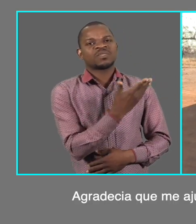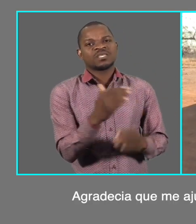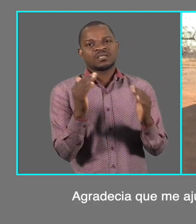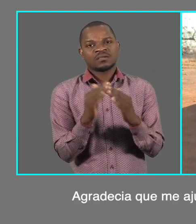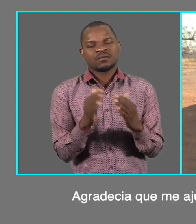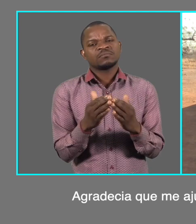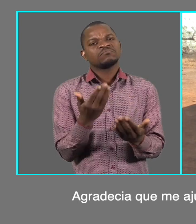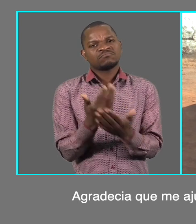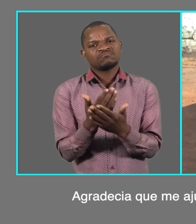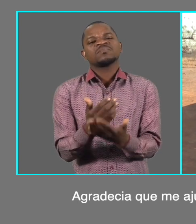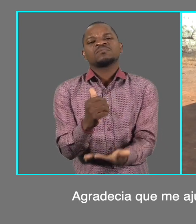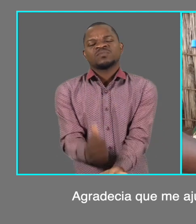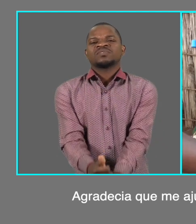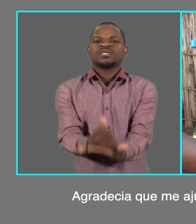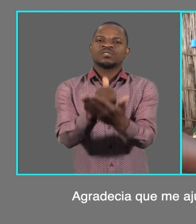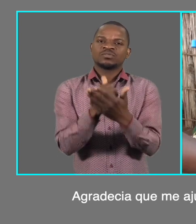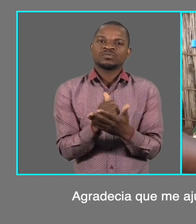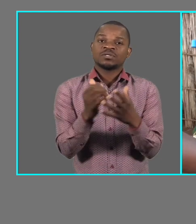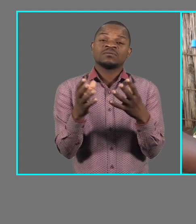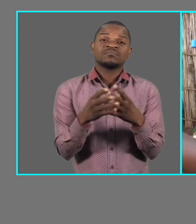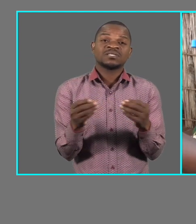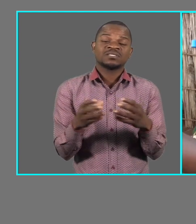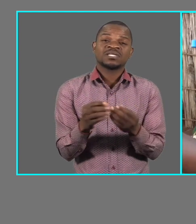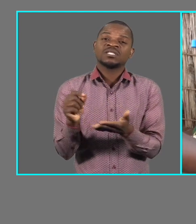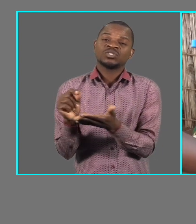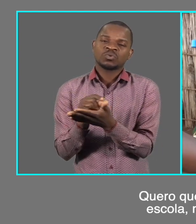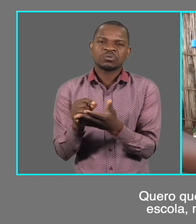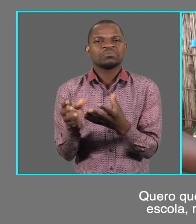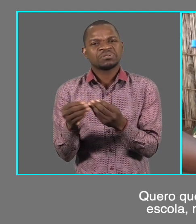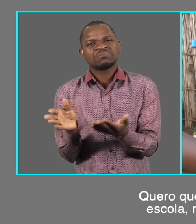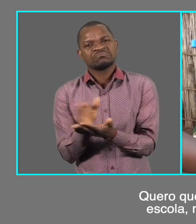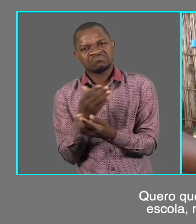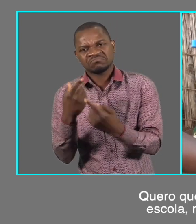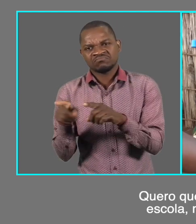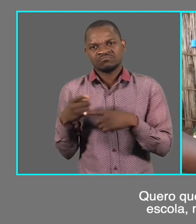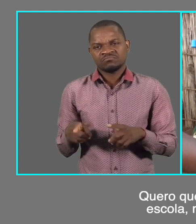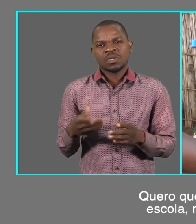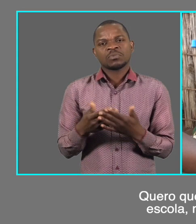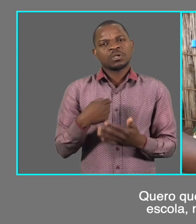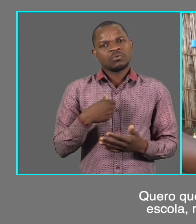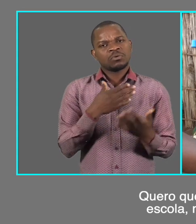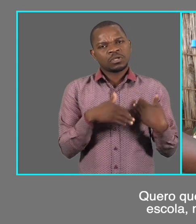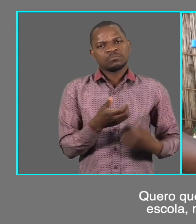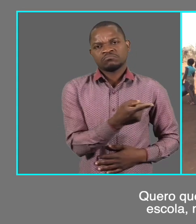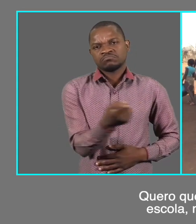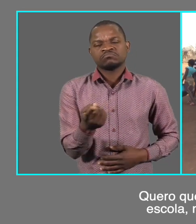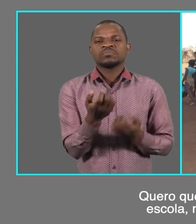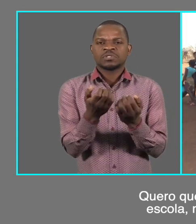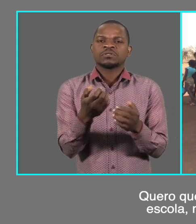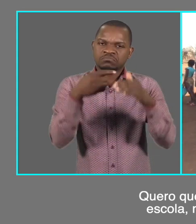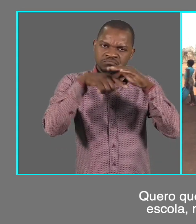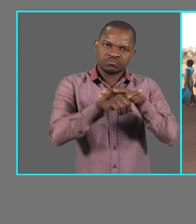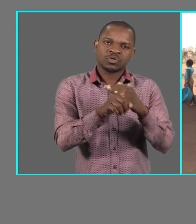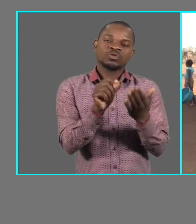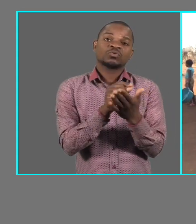que me ajudassem também em material escolar. Quero que as crianças frequentem a escola, mas não tenho